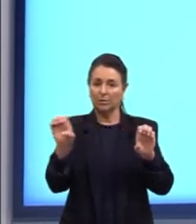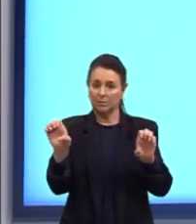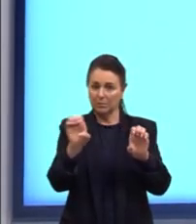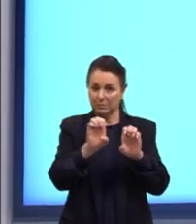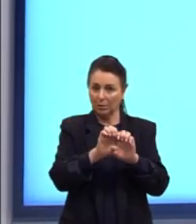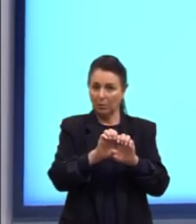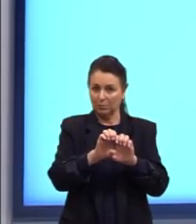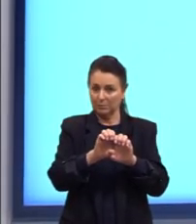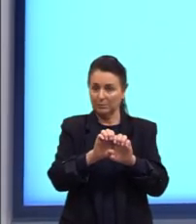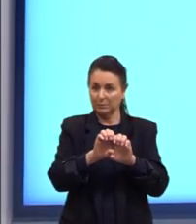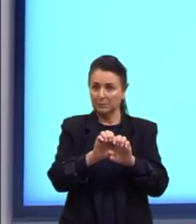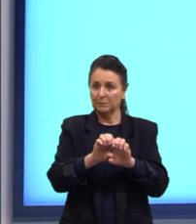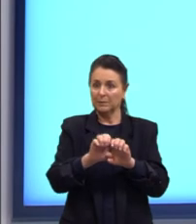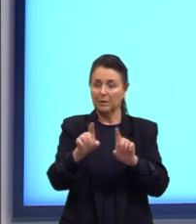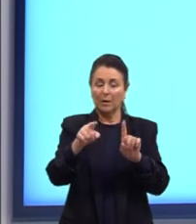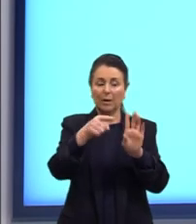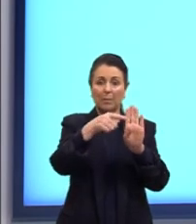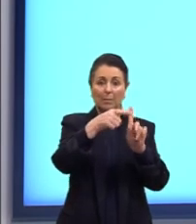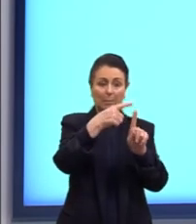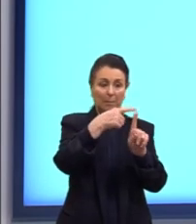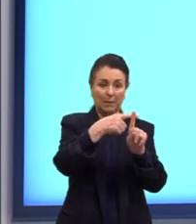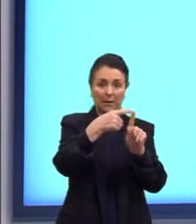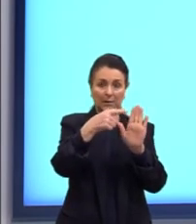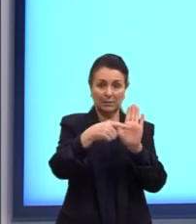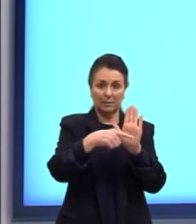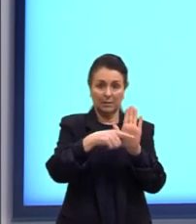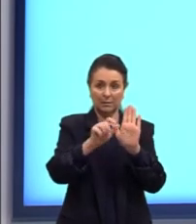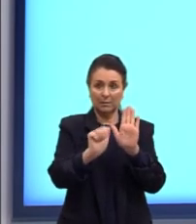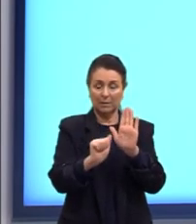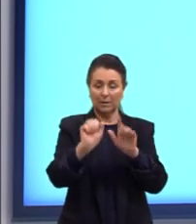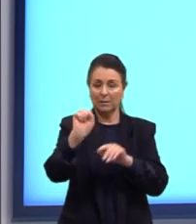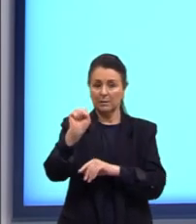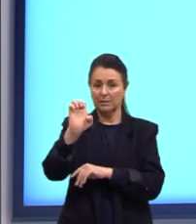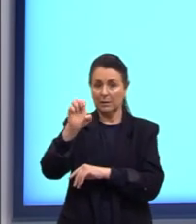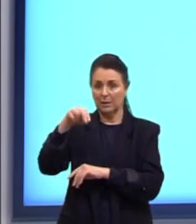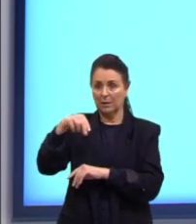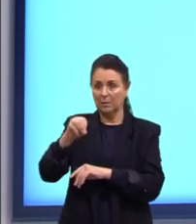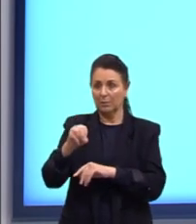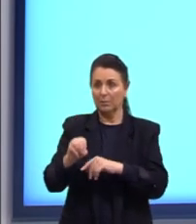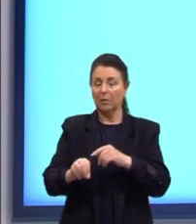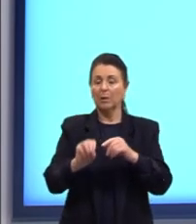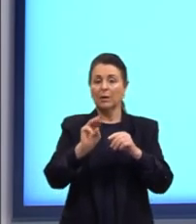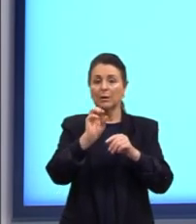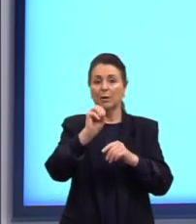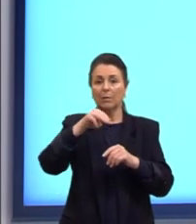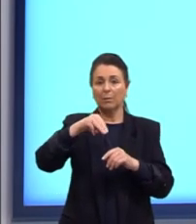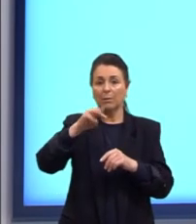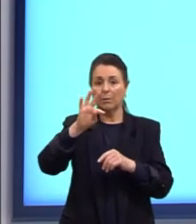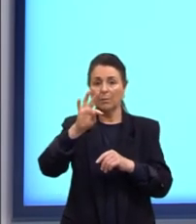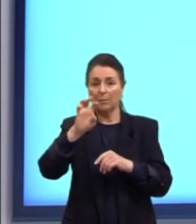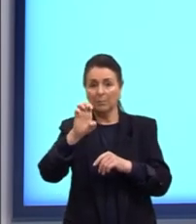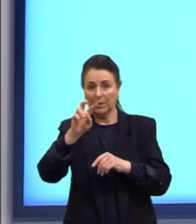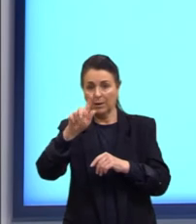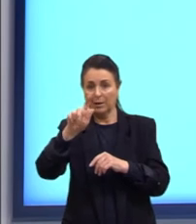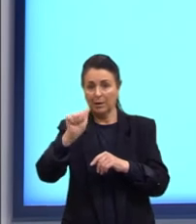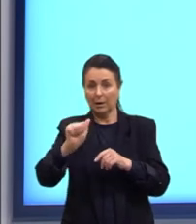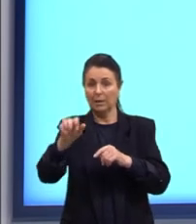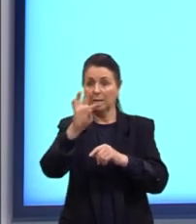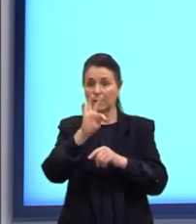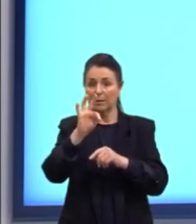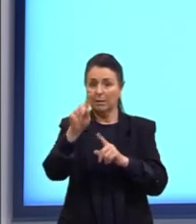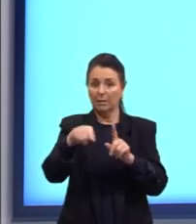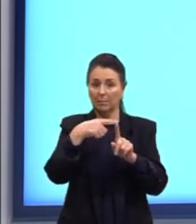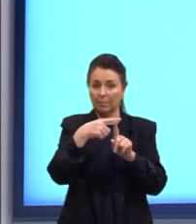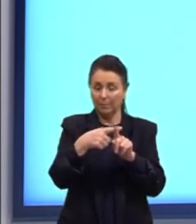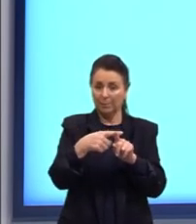nos foi dada mais ou menos A seno de ômega t mais θ e o que nós sabemos